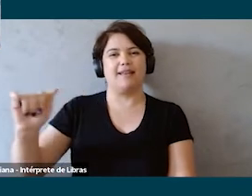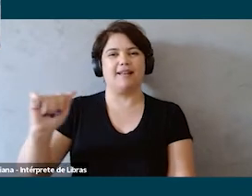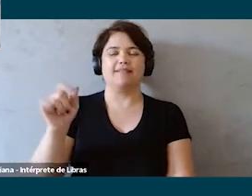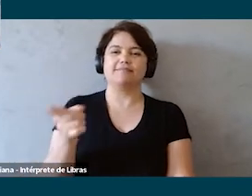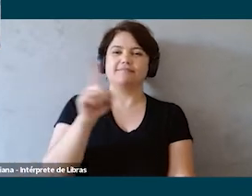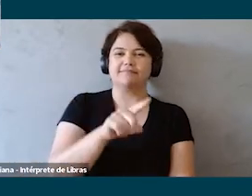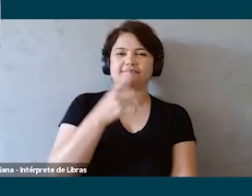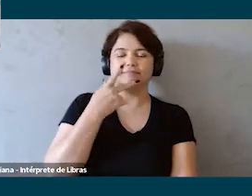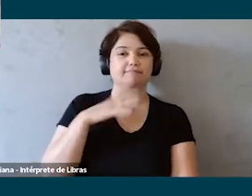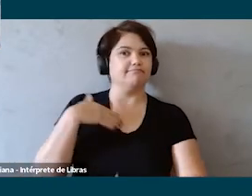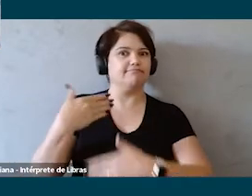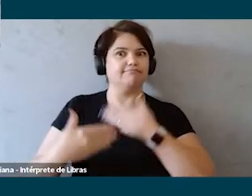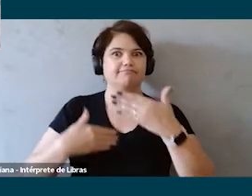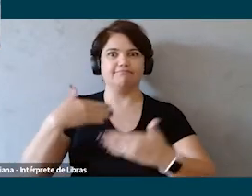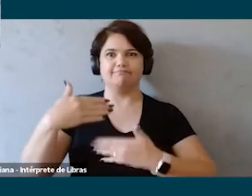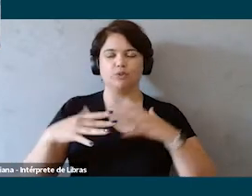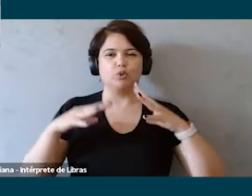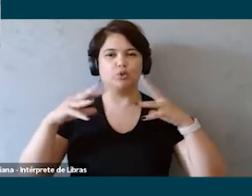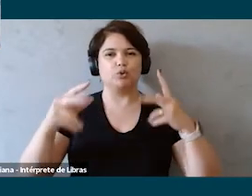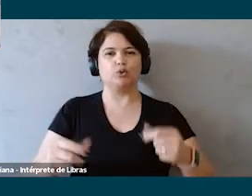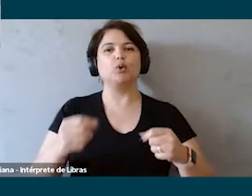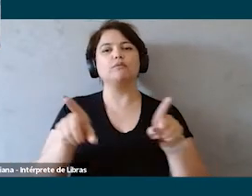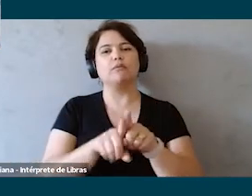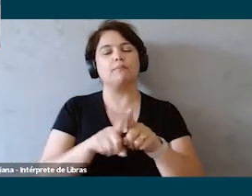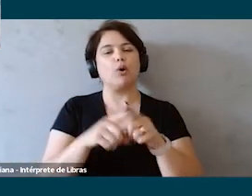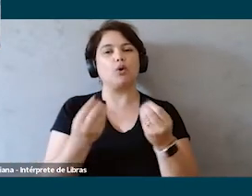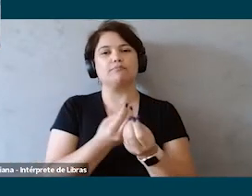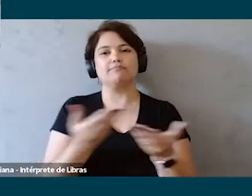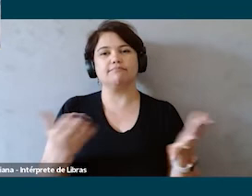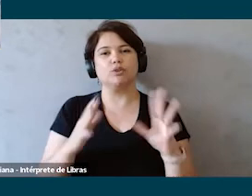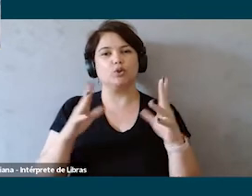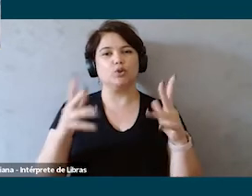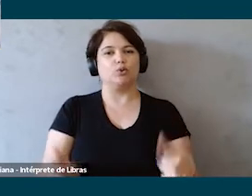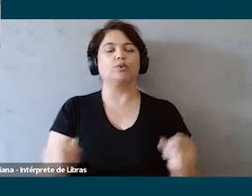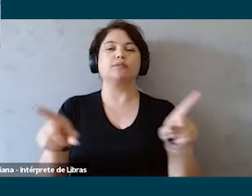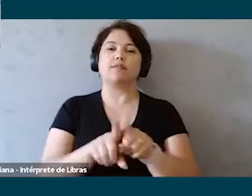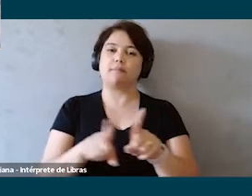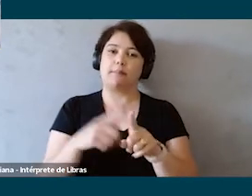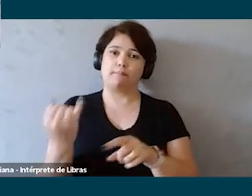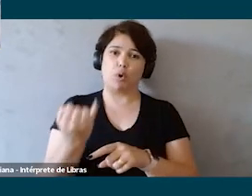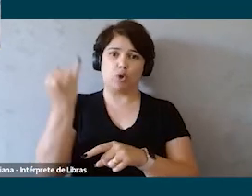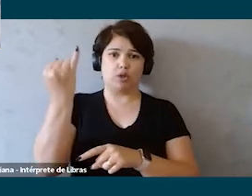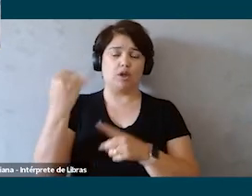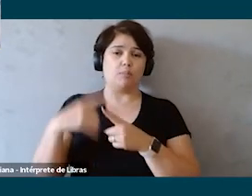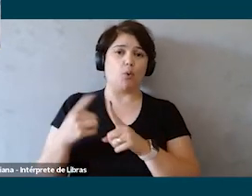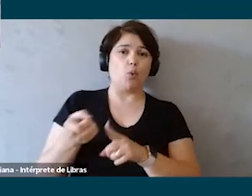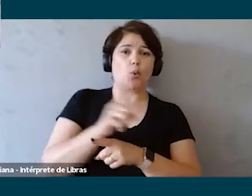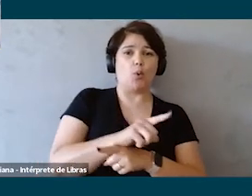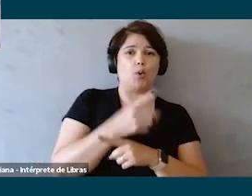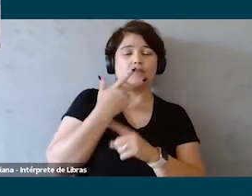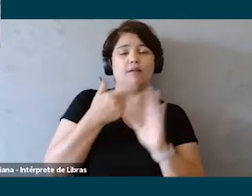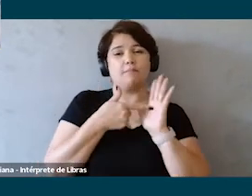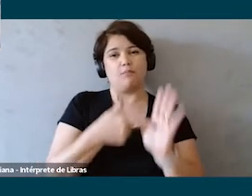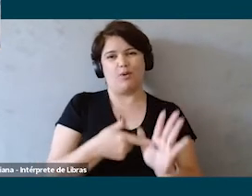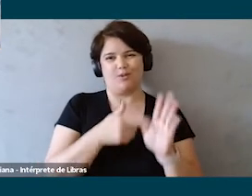desbravaram aí todo um caminho e geraram outros entregáveis tão importantes tão importantes quanto os que